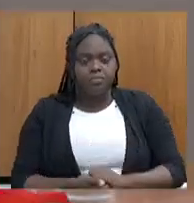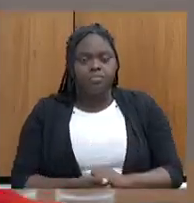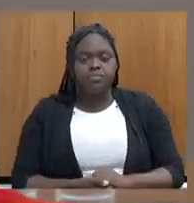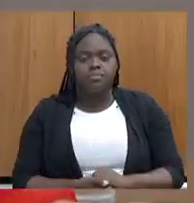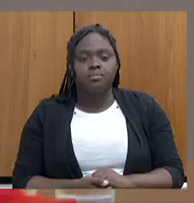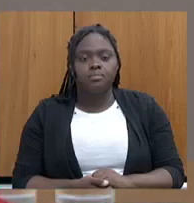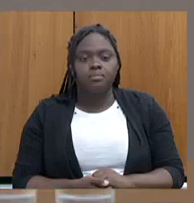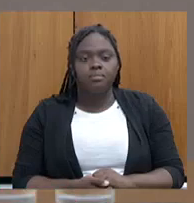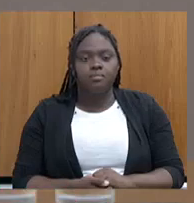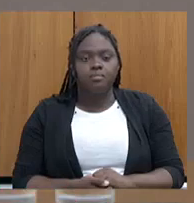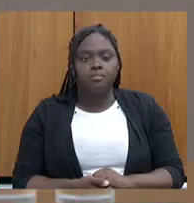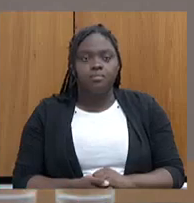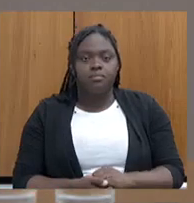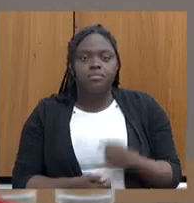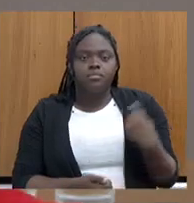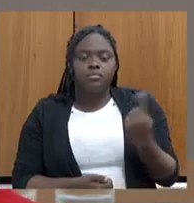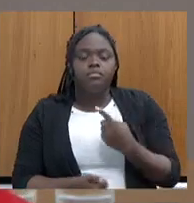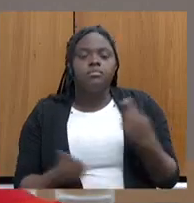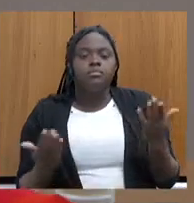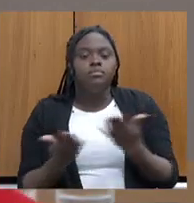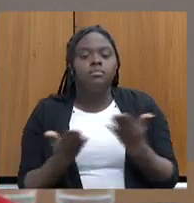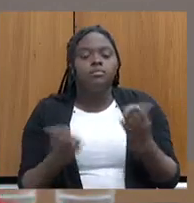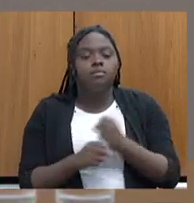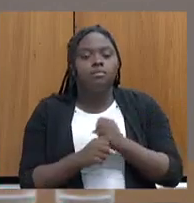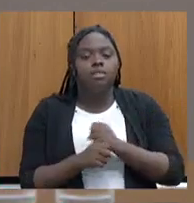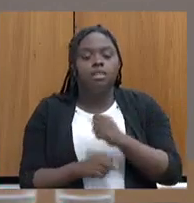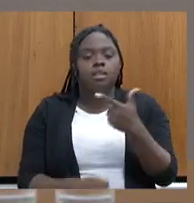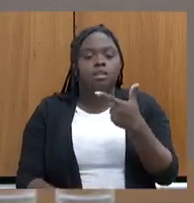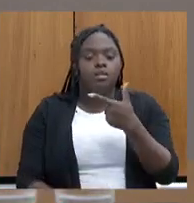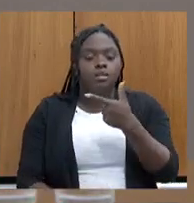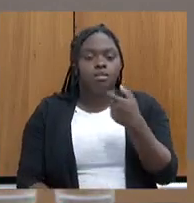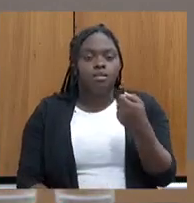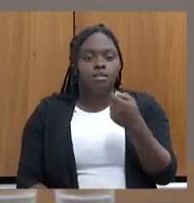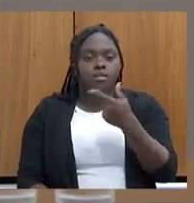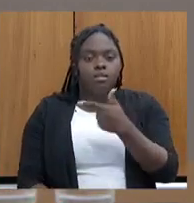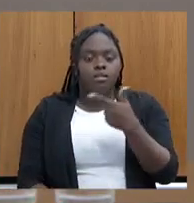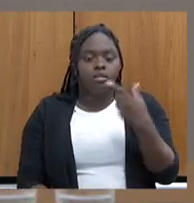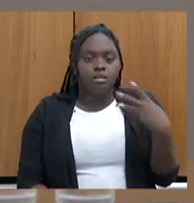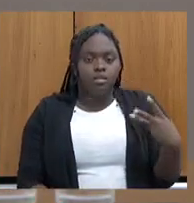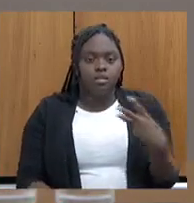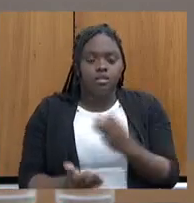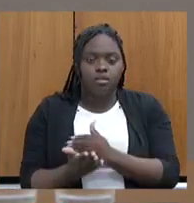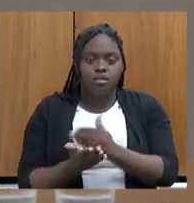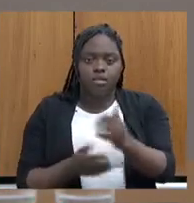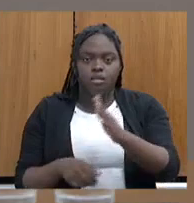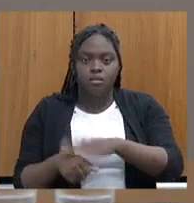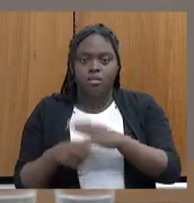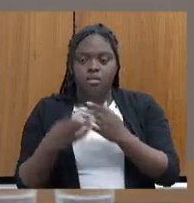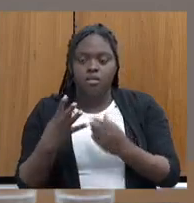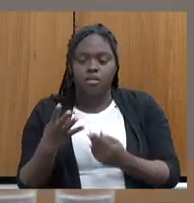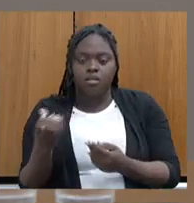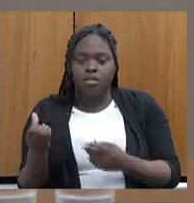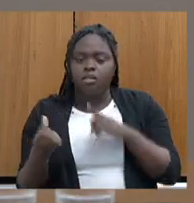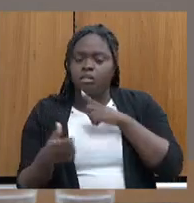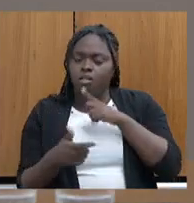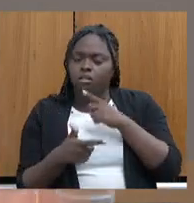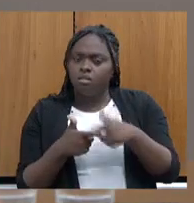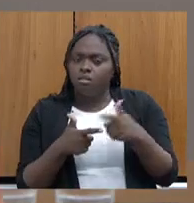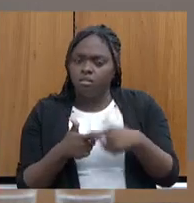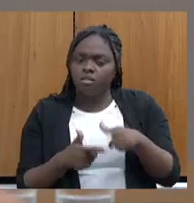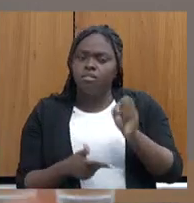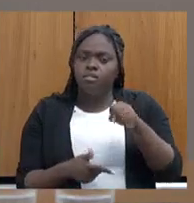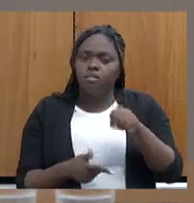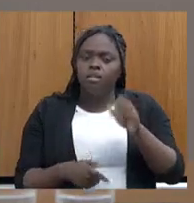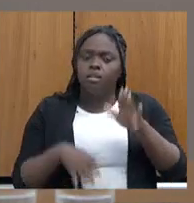E nós agora, a partir de 2023, vamos iniciar mais 46. Temos problemas? Temos. Porque às vezes você